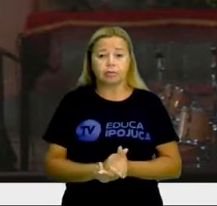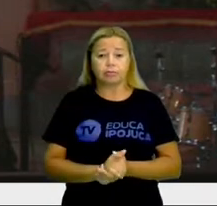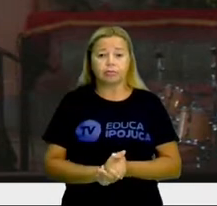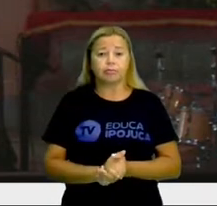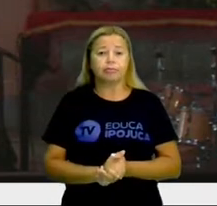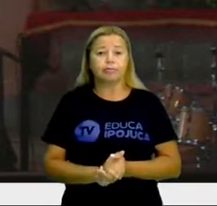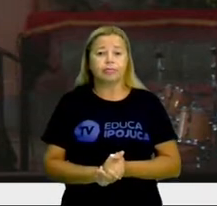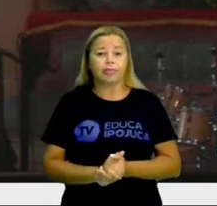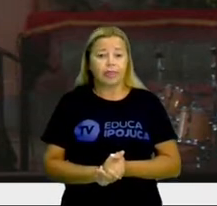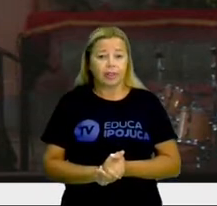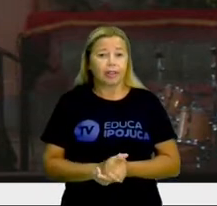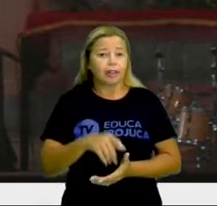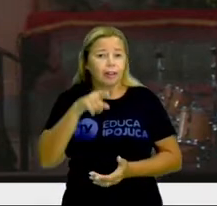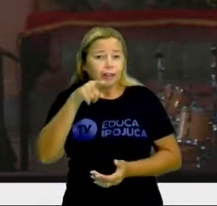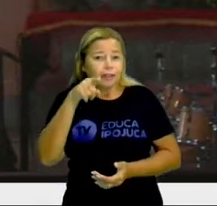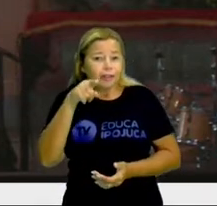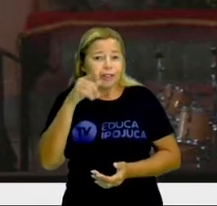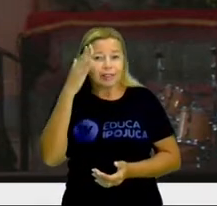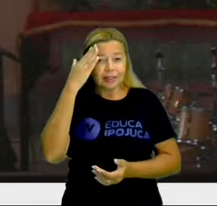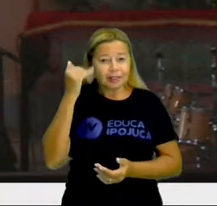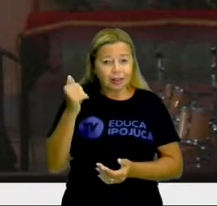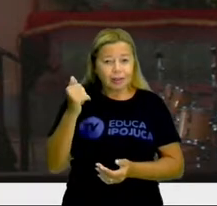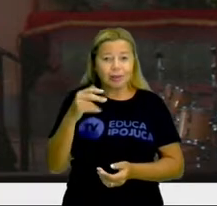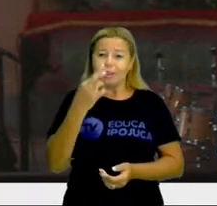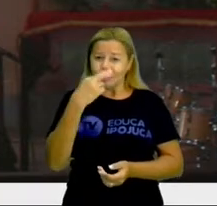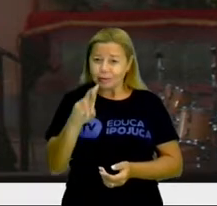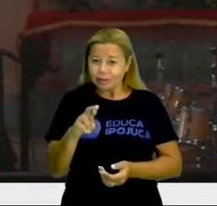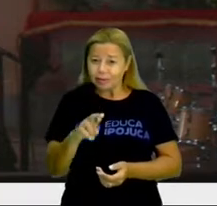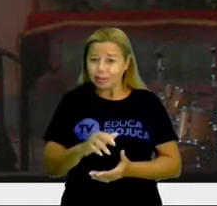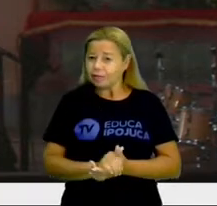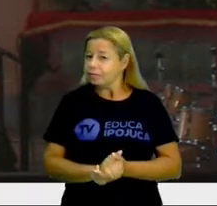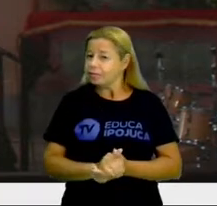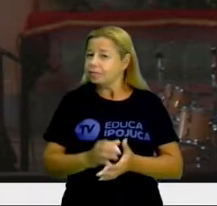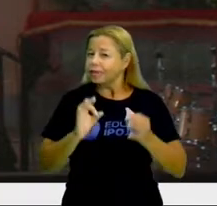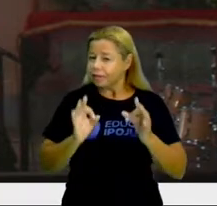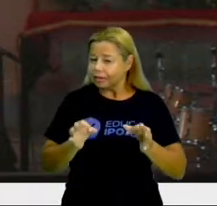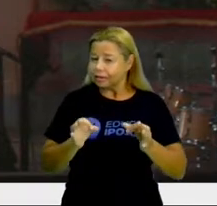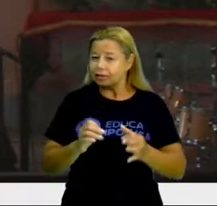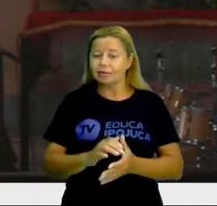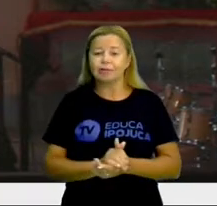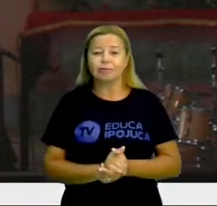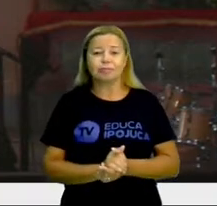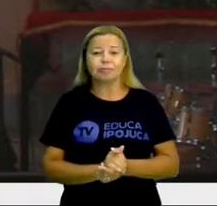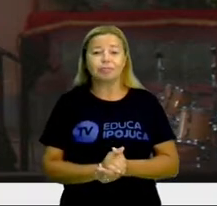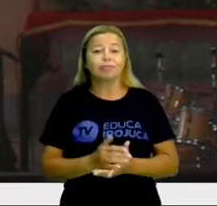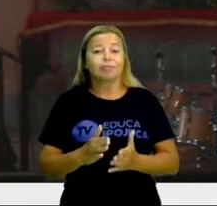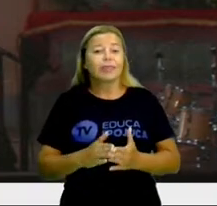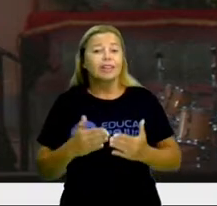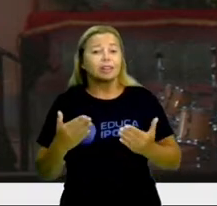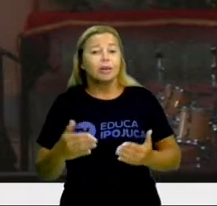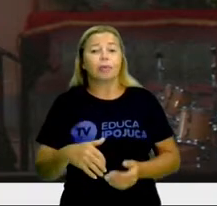Afiado. Acho que eu ouvi a resposta. Aqui está certa. Pois é. Se você respondeu,